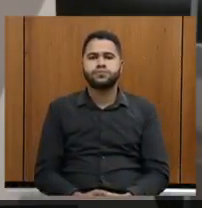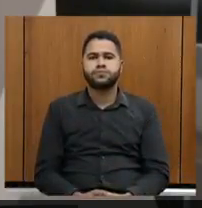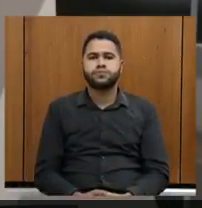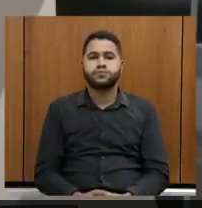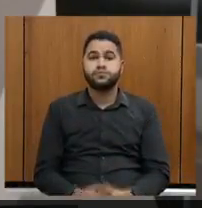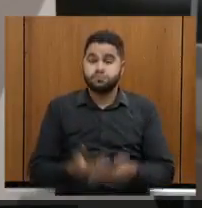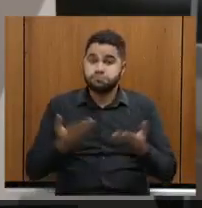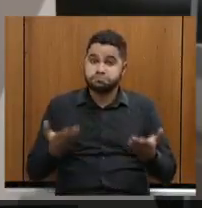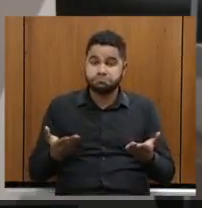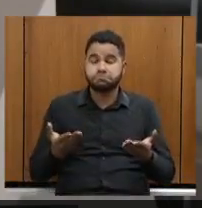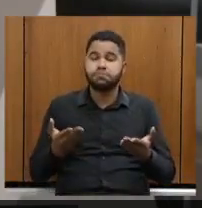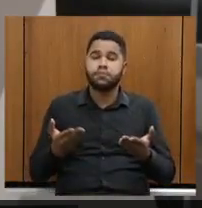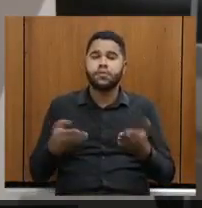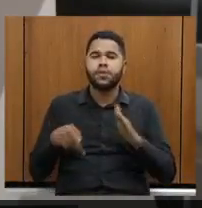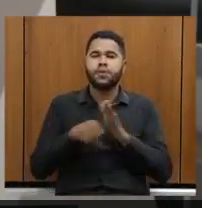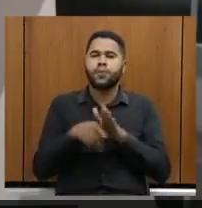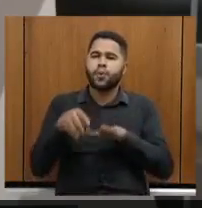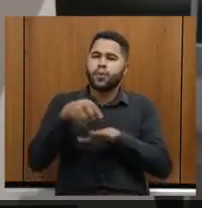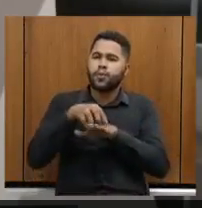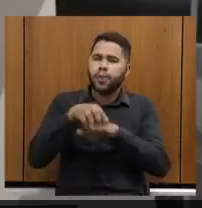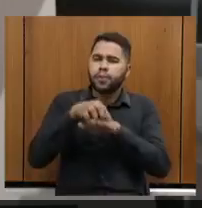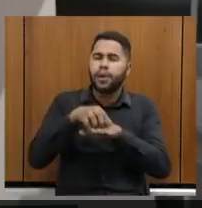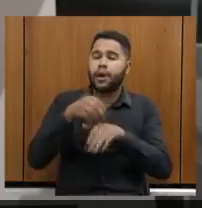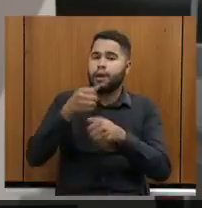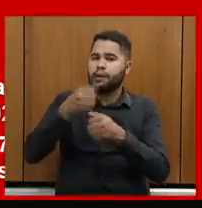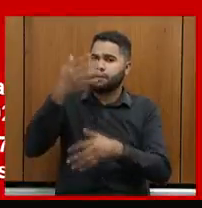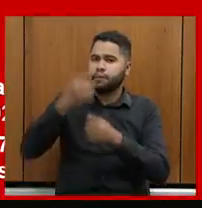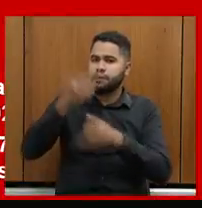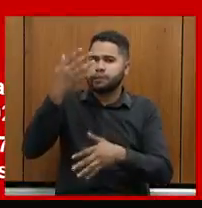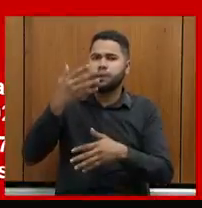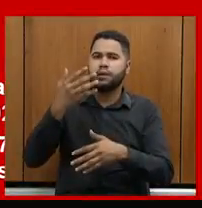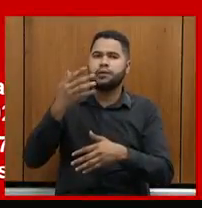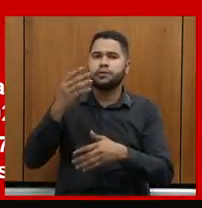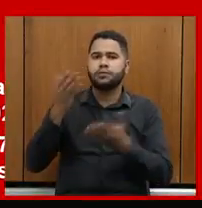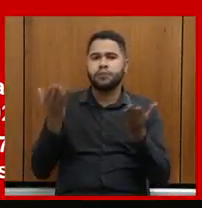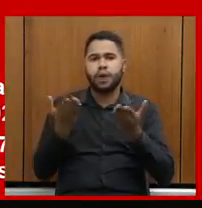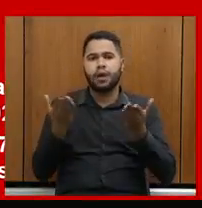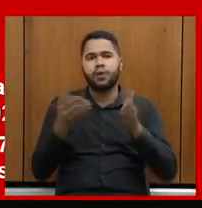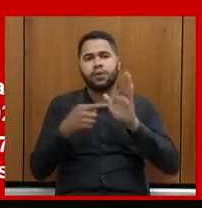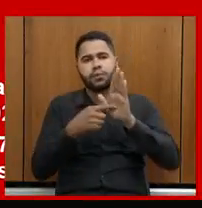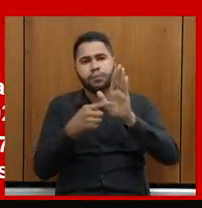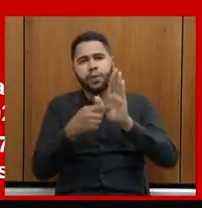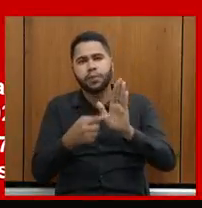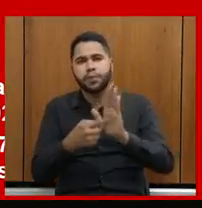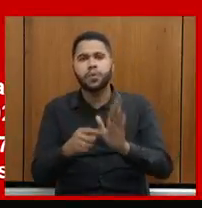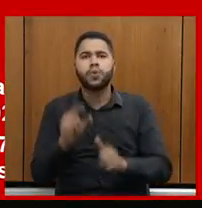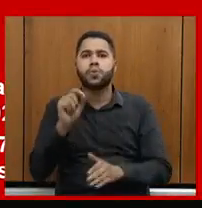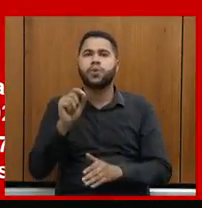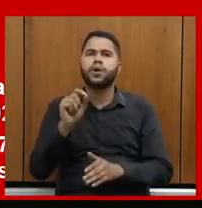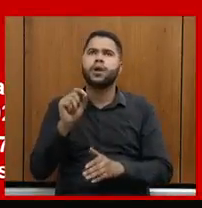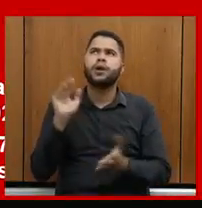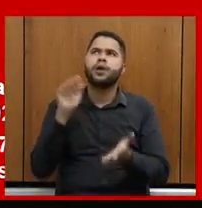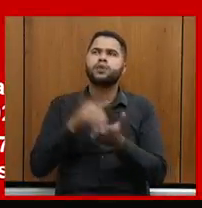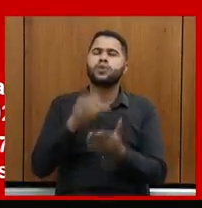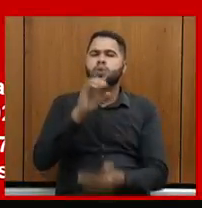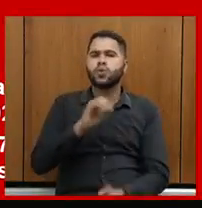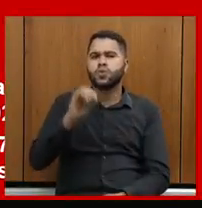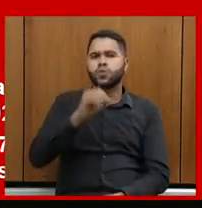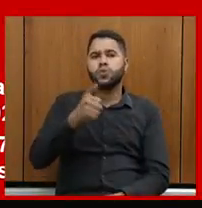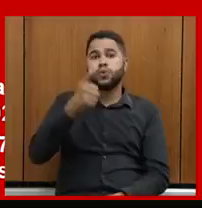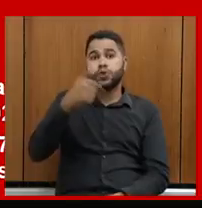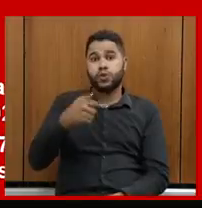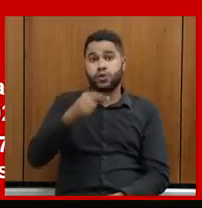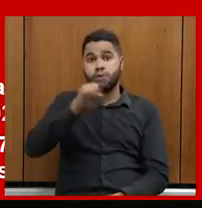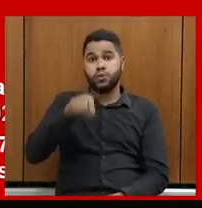Bom, o fluxo turístico, e são dados que estou dando em primeira mão agora, foi, até outubro, de 17